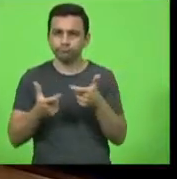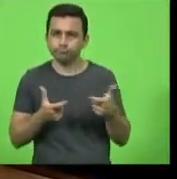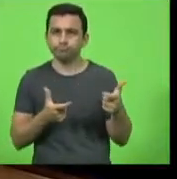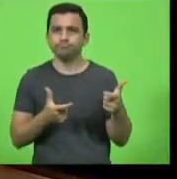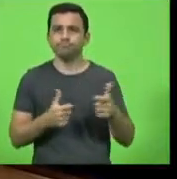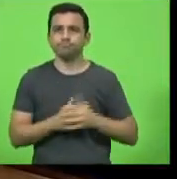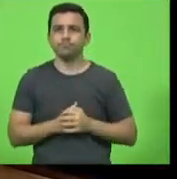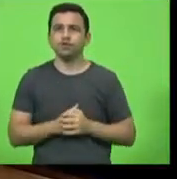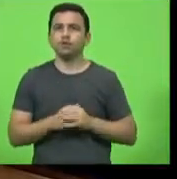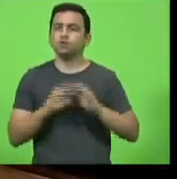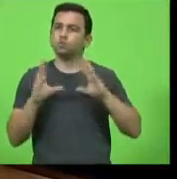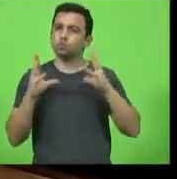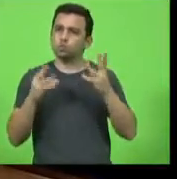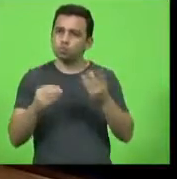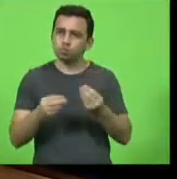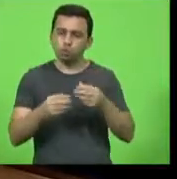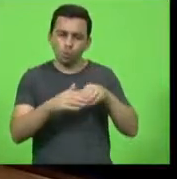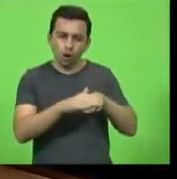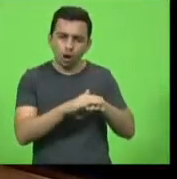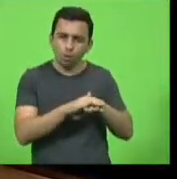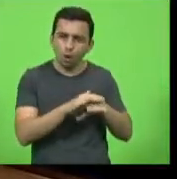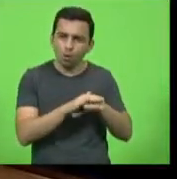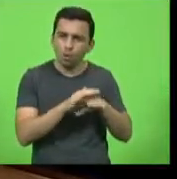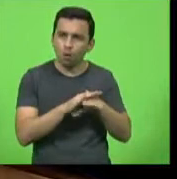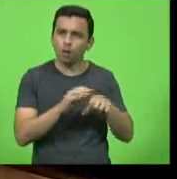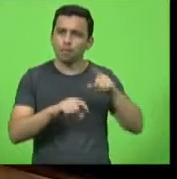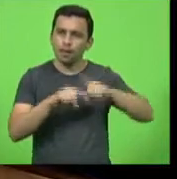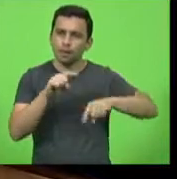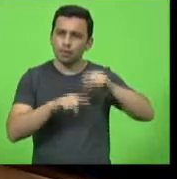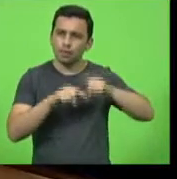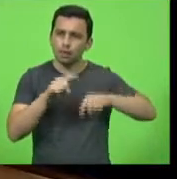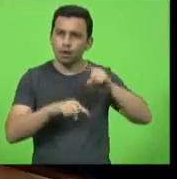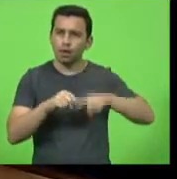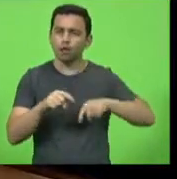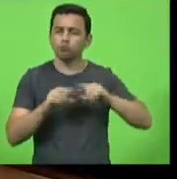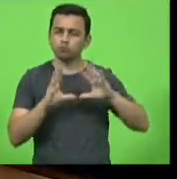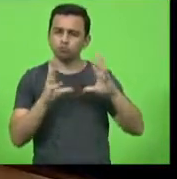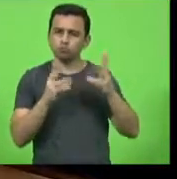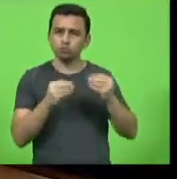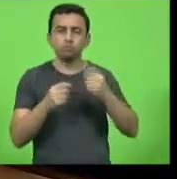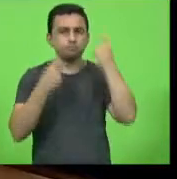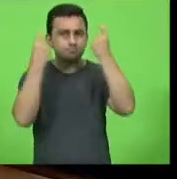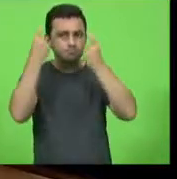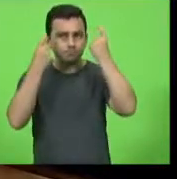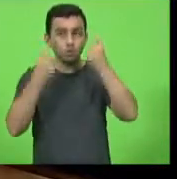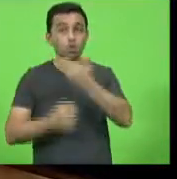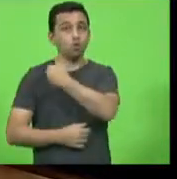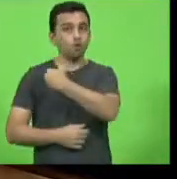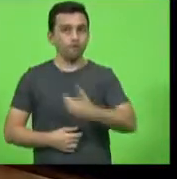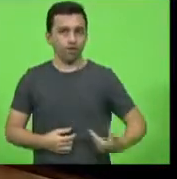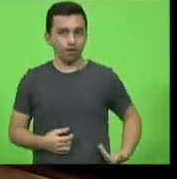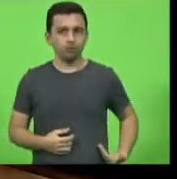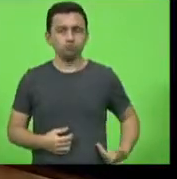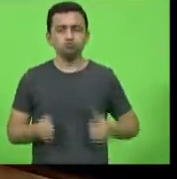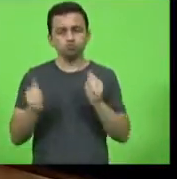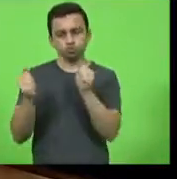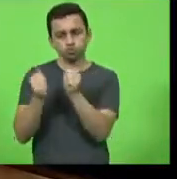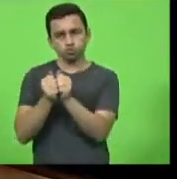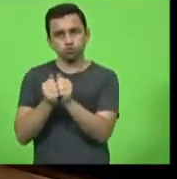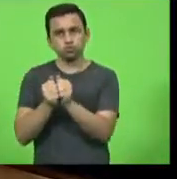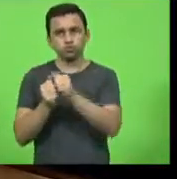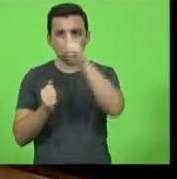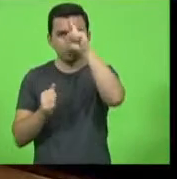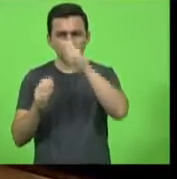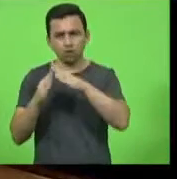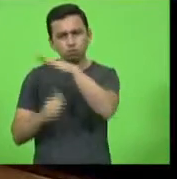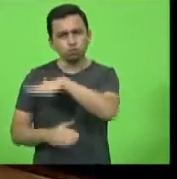Todos os estoques de medicamentos e insumos têm sido uma grande preocupação e o governo do Estado tem trabalhado em parceria com os hospitais para